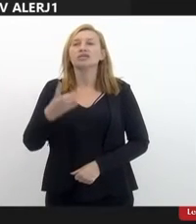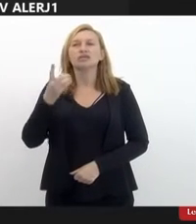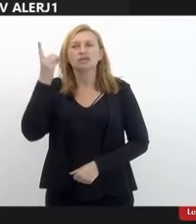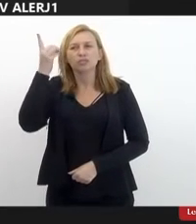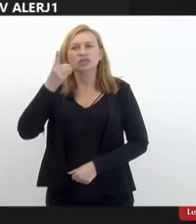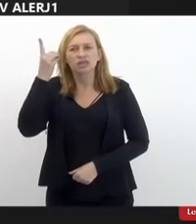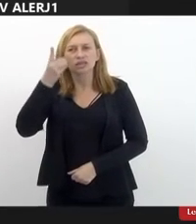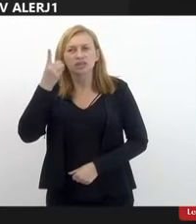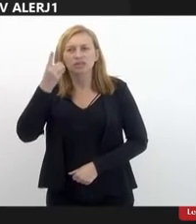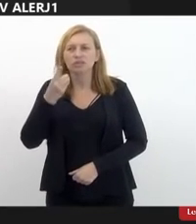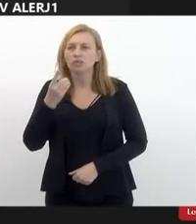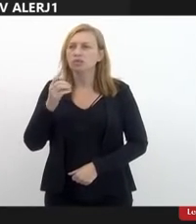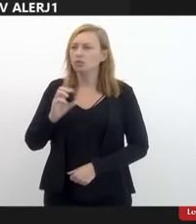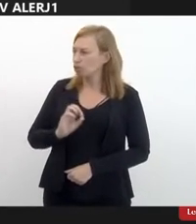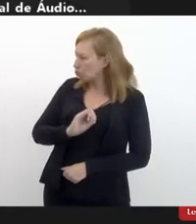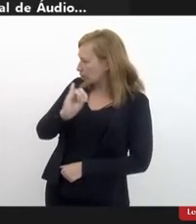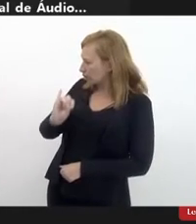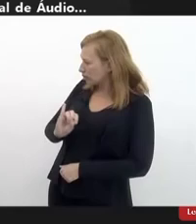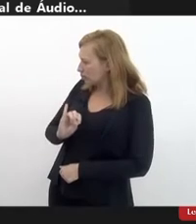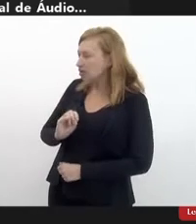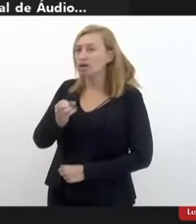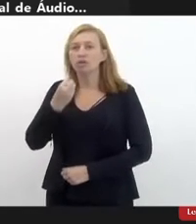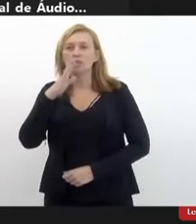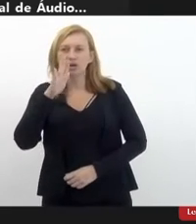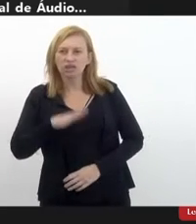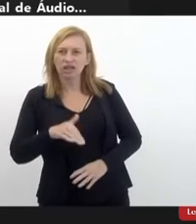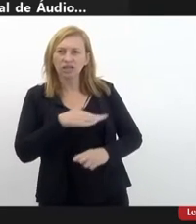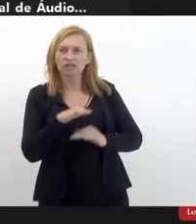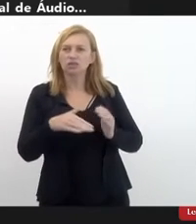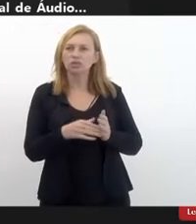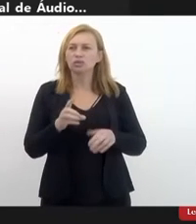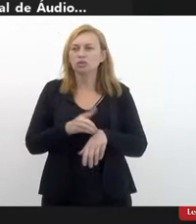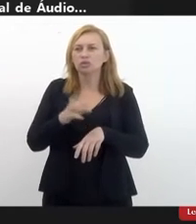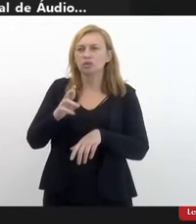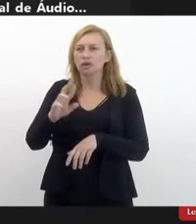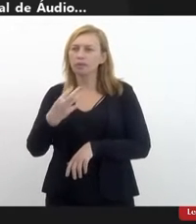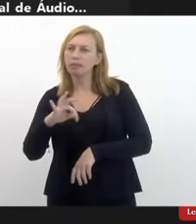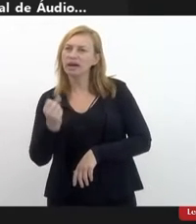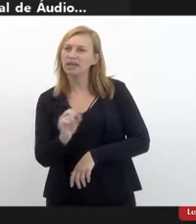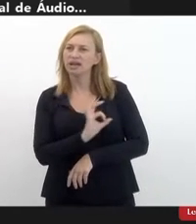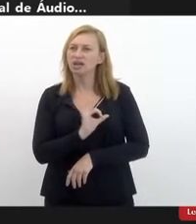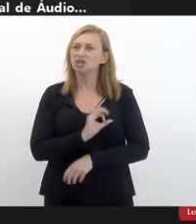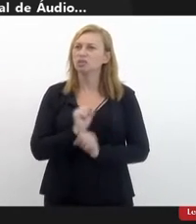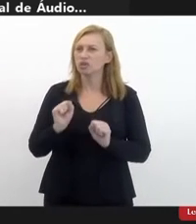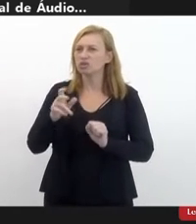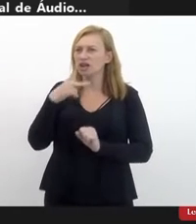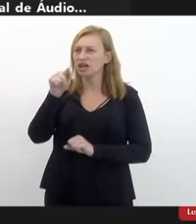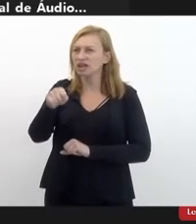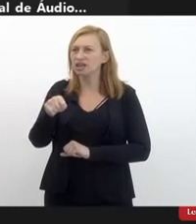Deputado. Mas não? Boa tarde a todos, deputada Marta Rocha. Posso me identificar por aqui?